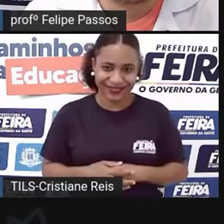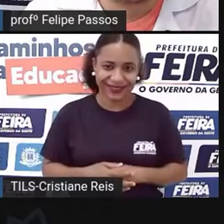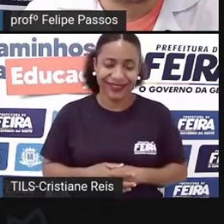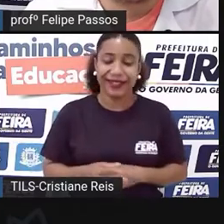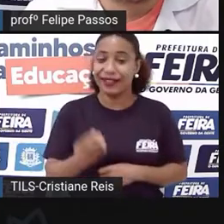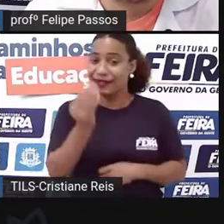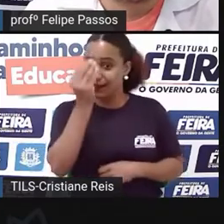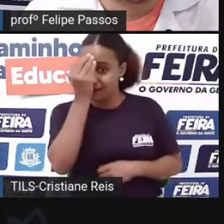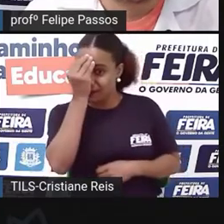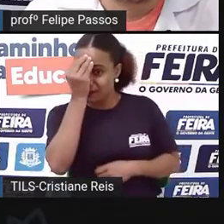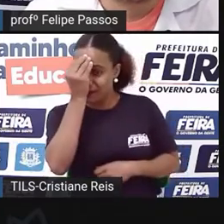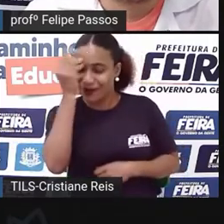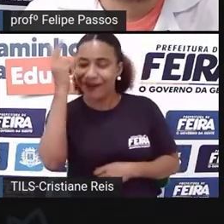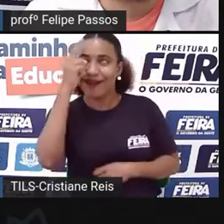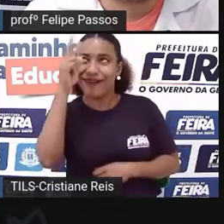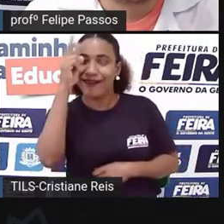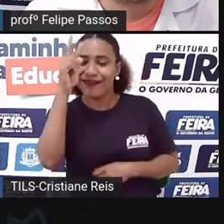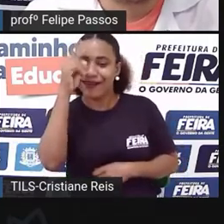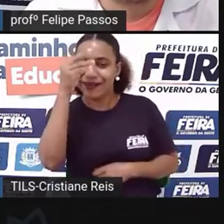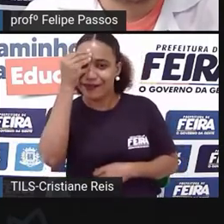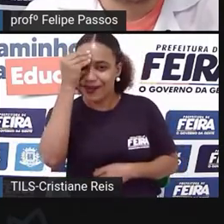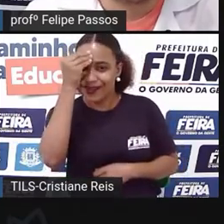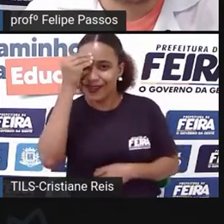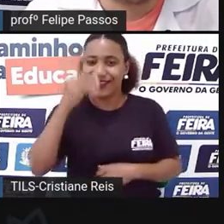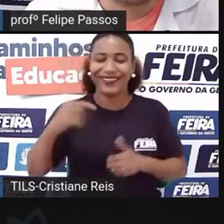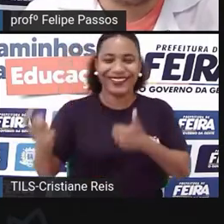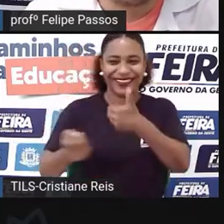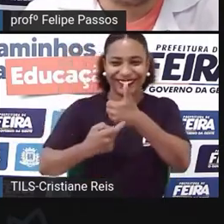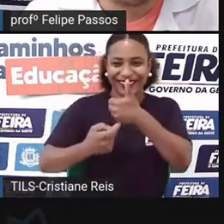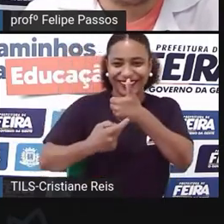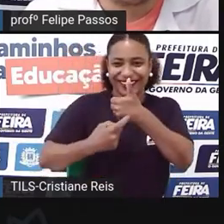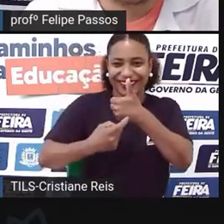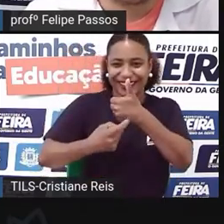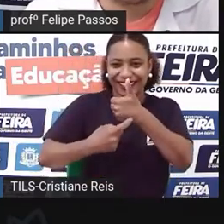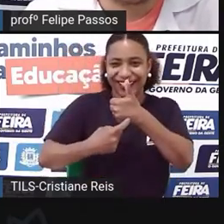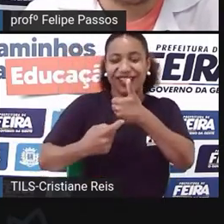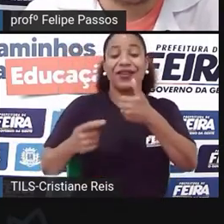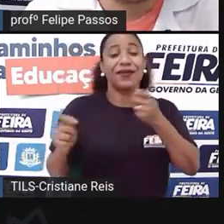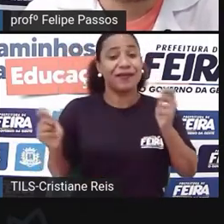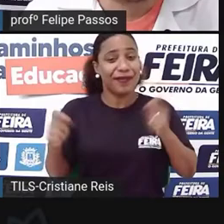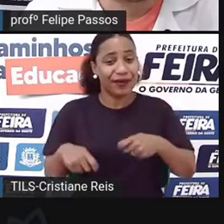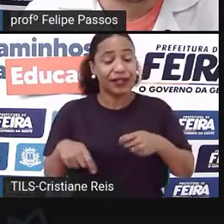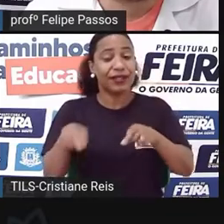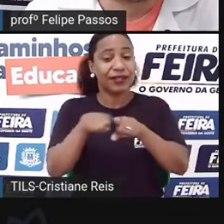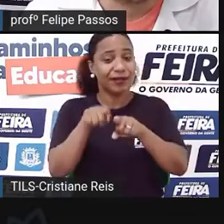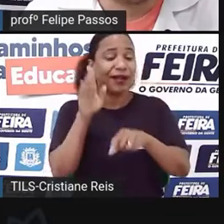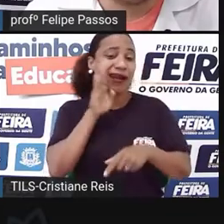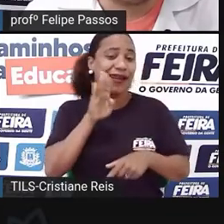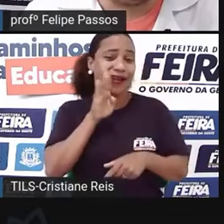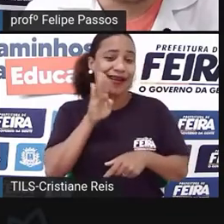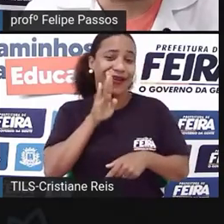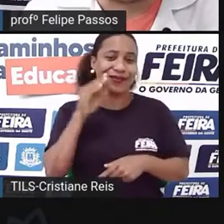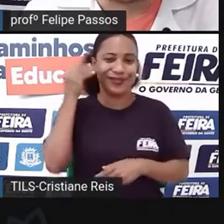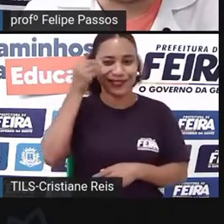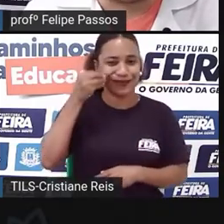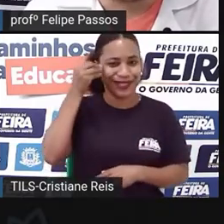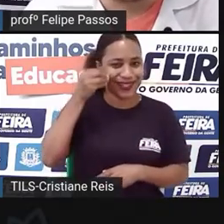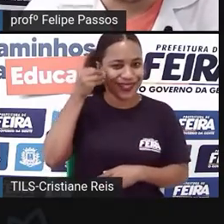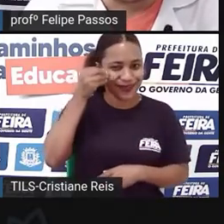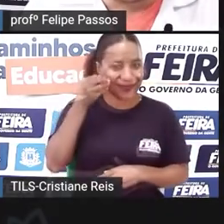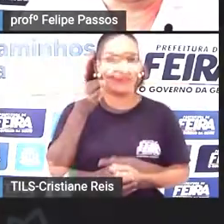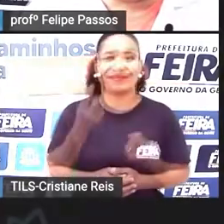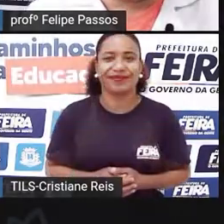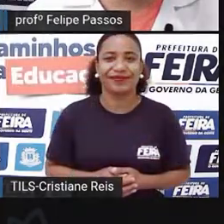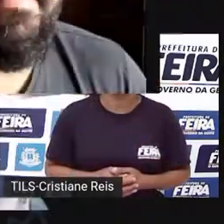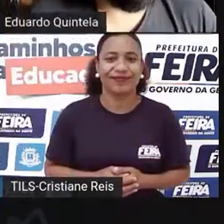além de postar, além de likes, pode ser algo que seja legal para você viver, né? Rentável, né?